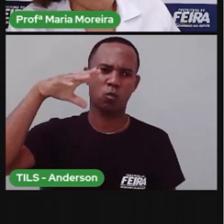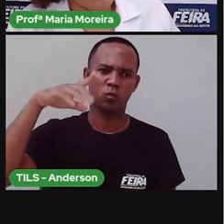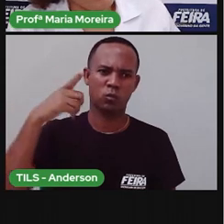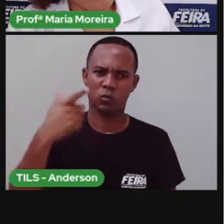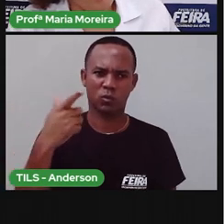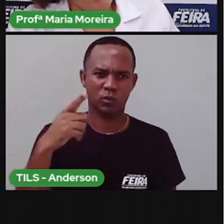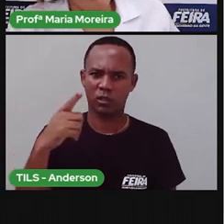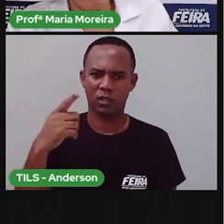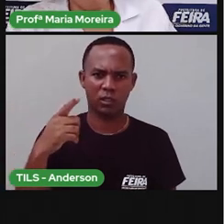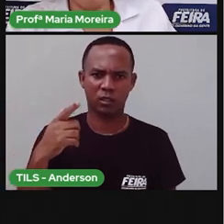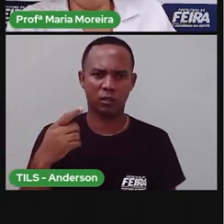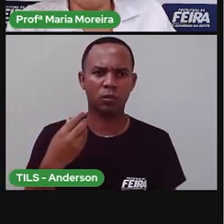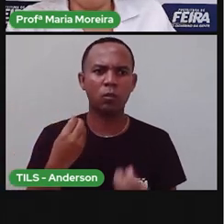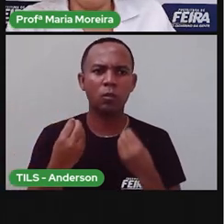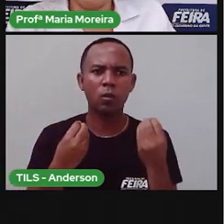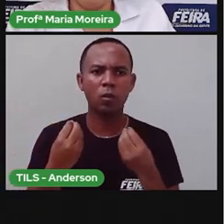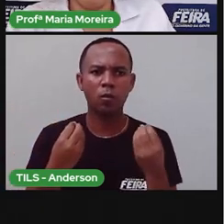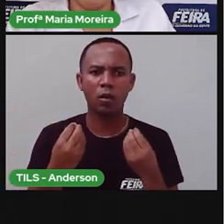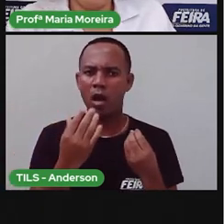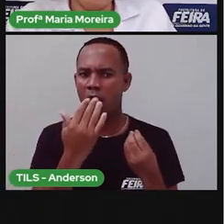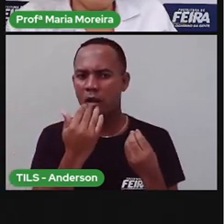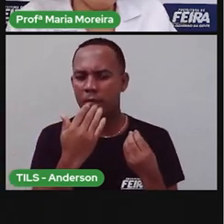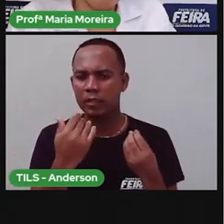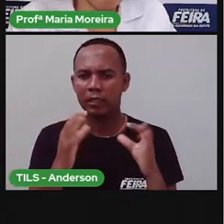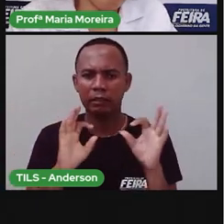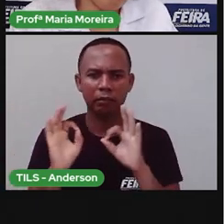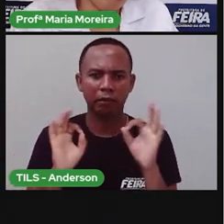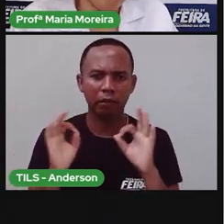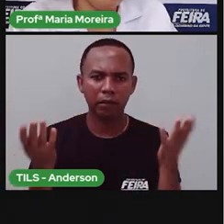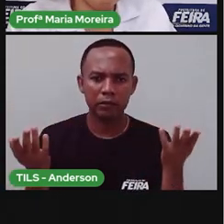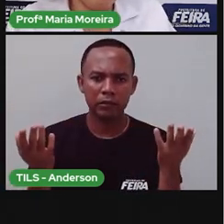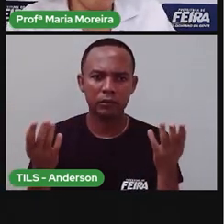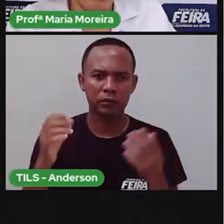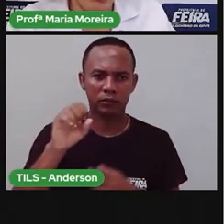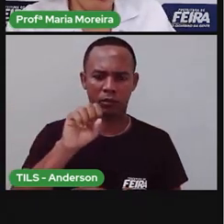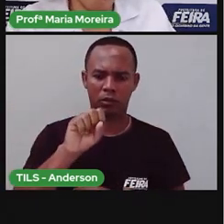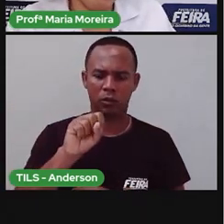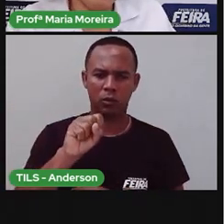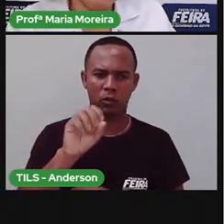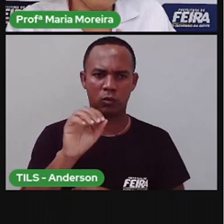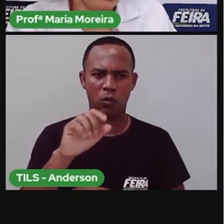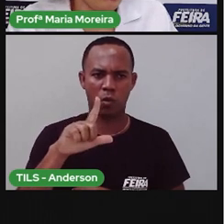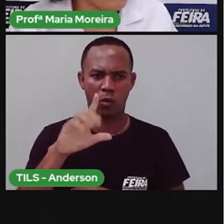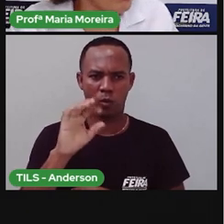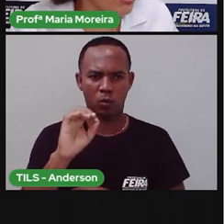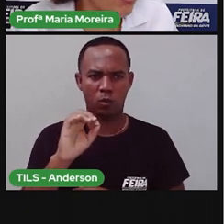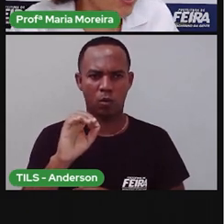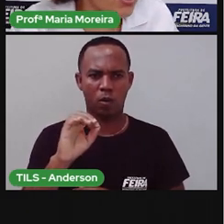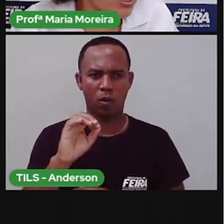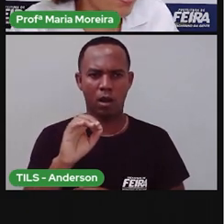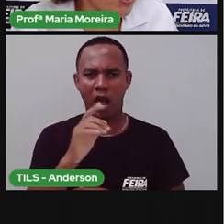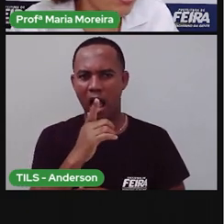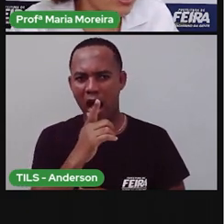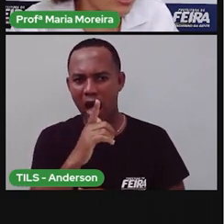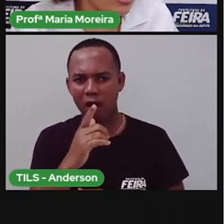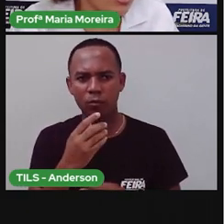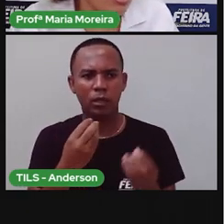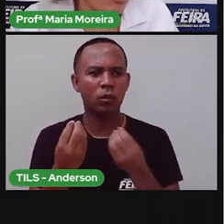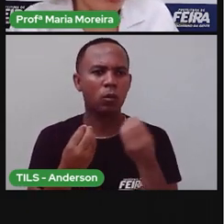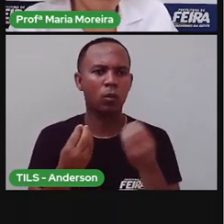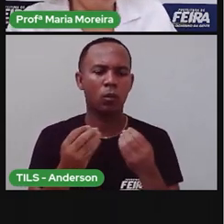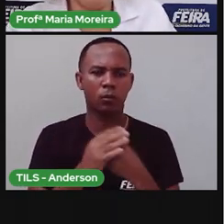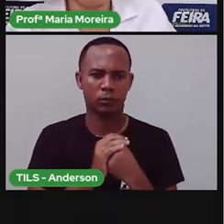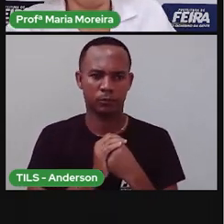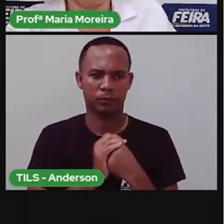Se eu não posso cultivar, eu não posso me alimentar. Se eu tenho o solo e não tenho a água, eu também não vou conseguir produzir.